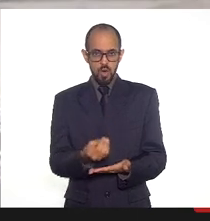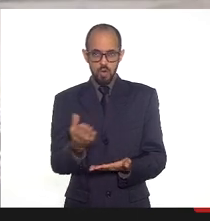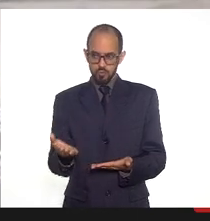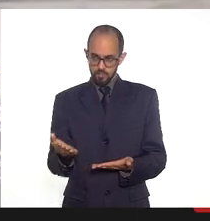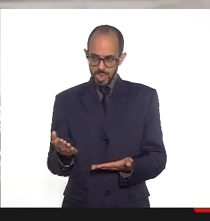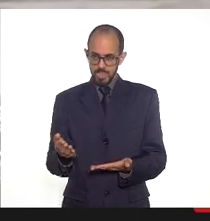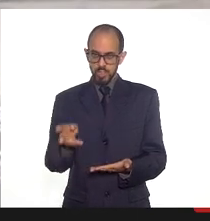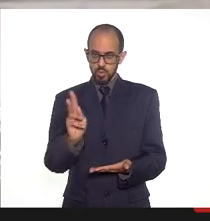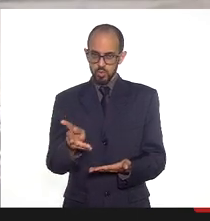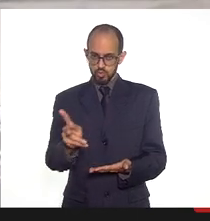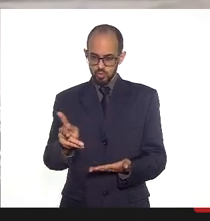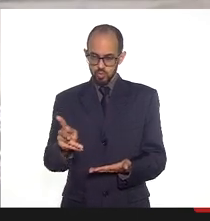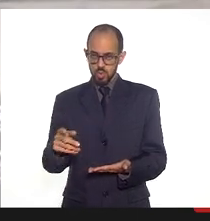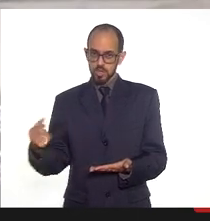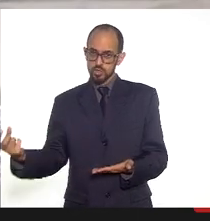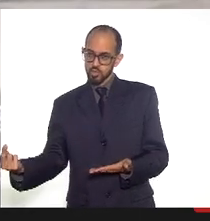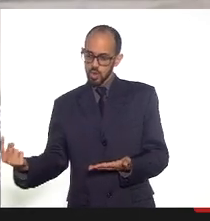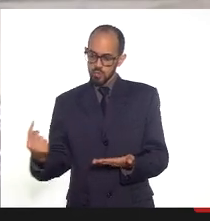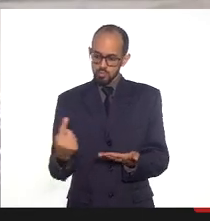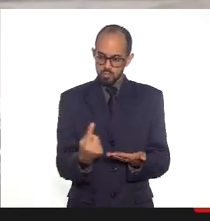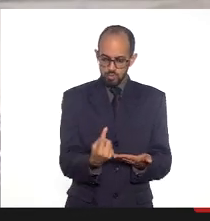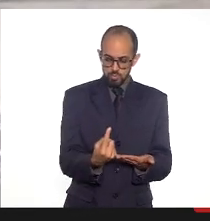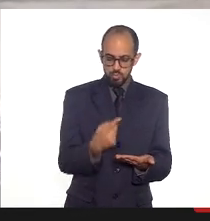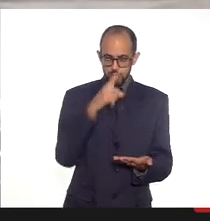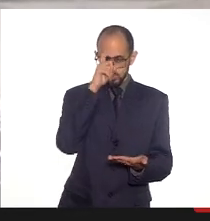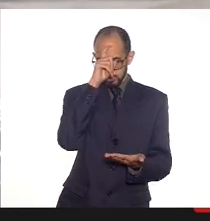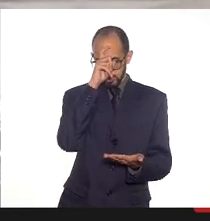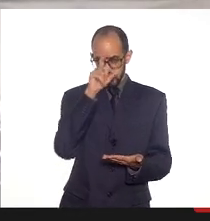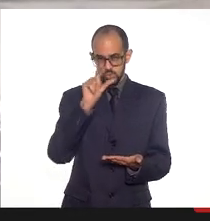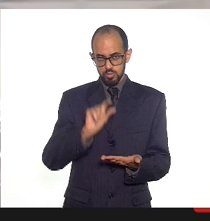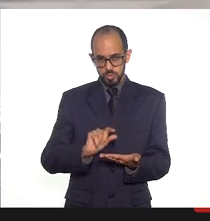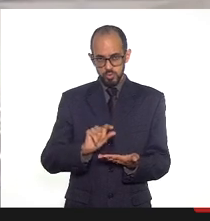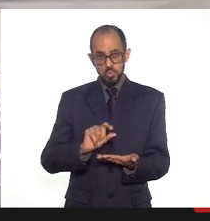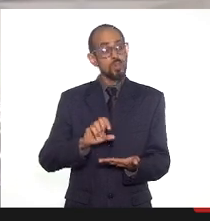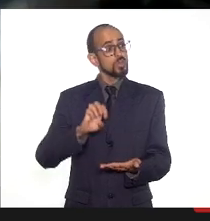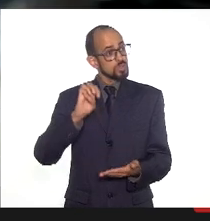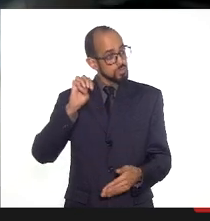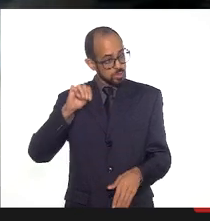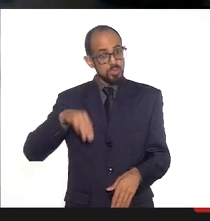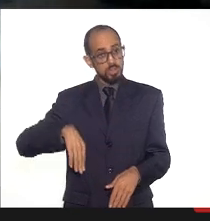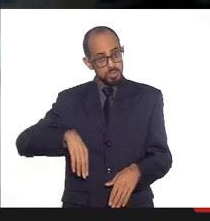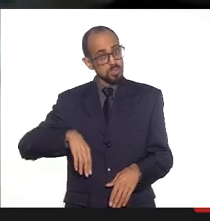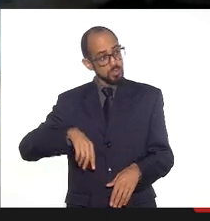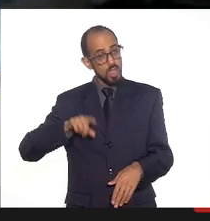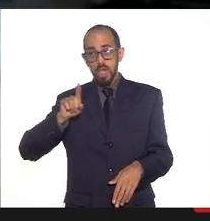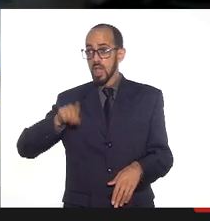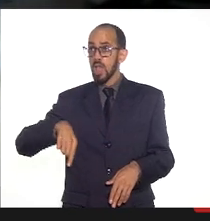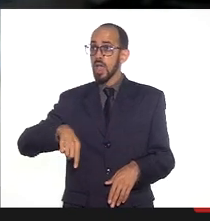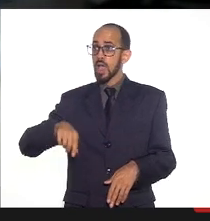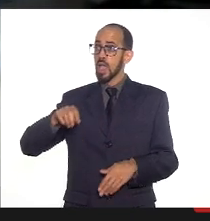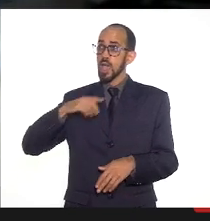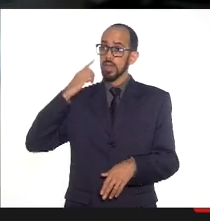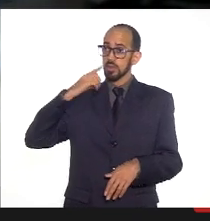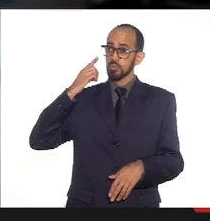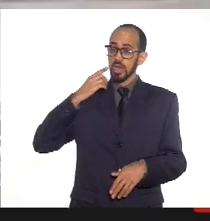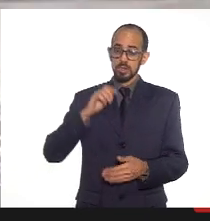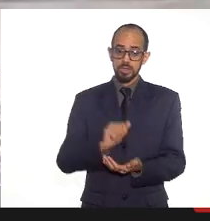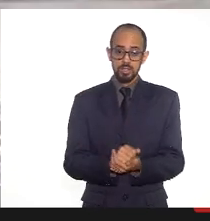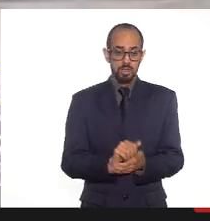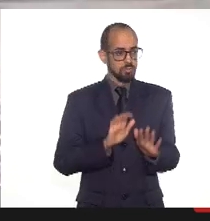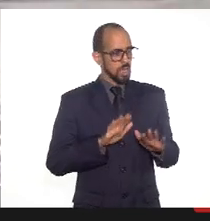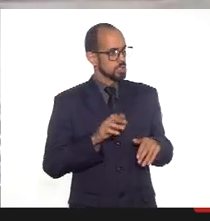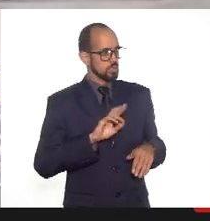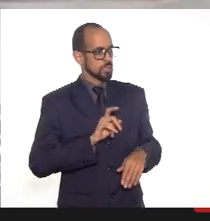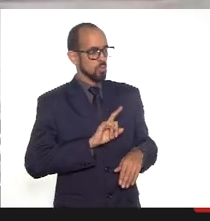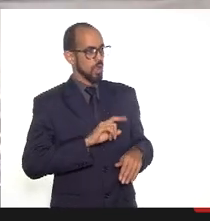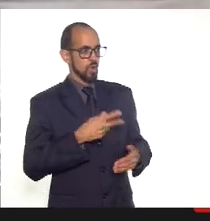procura que diminuiu, arrasou a Covid ou não? Sim, exatamente isso. Porque não é isso que chega